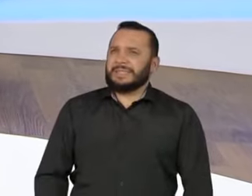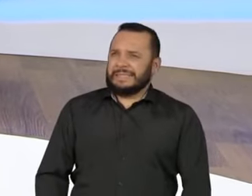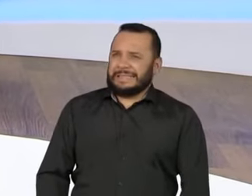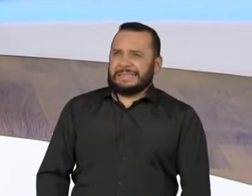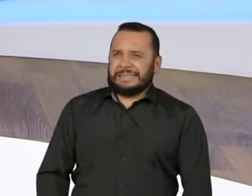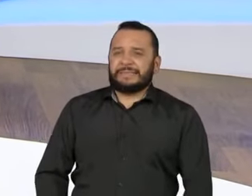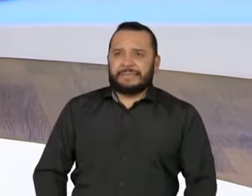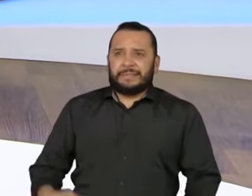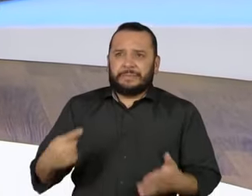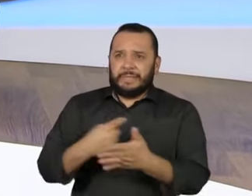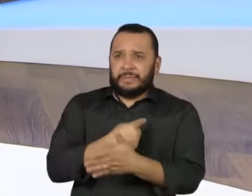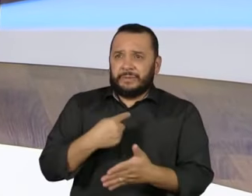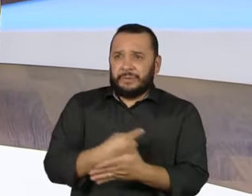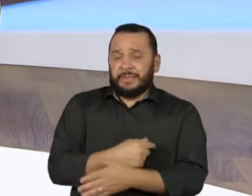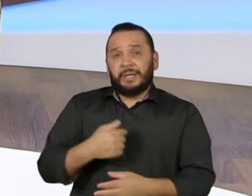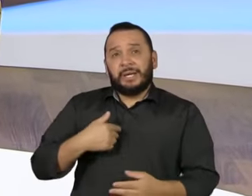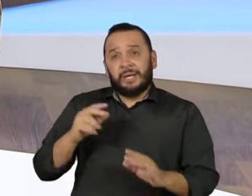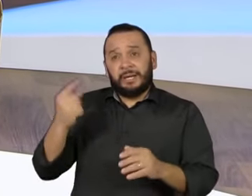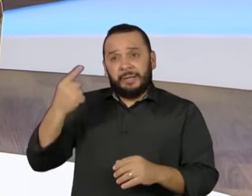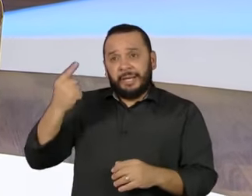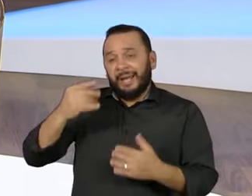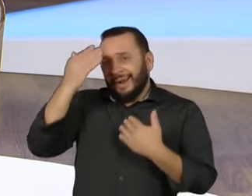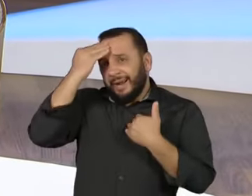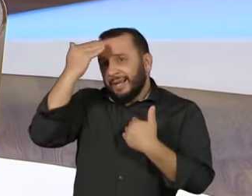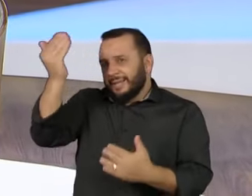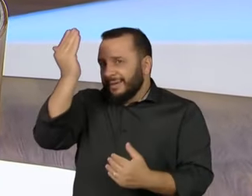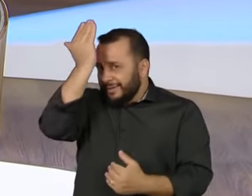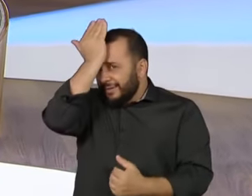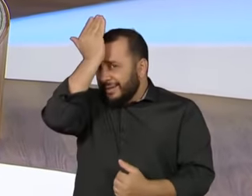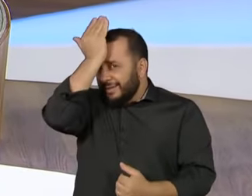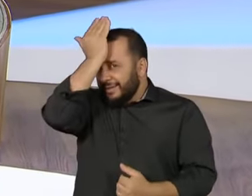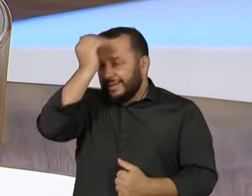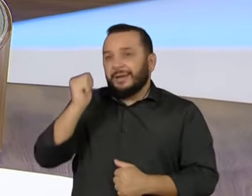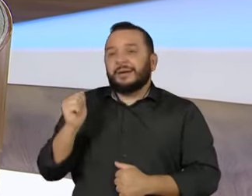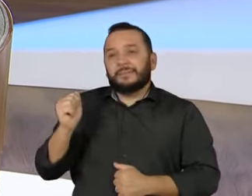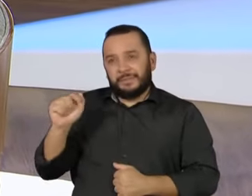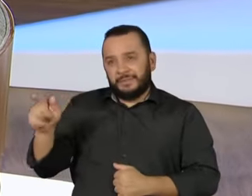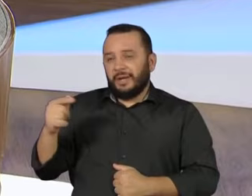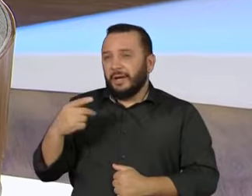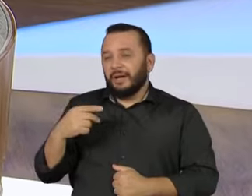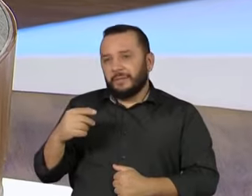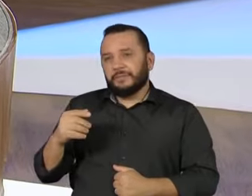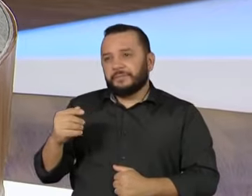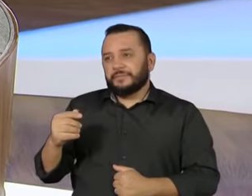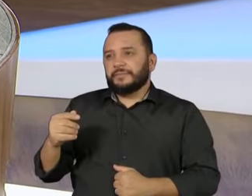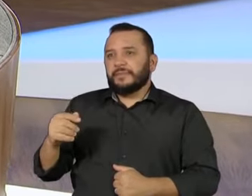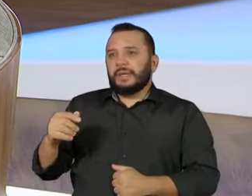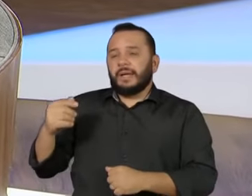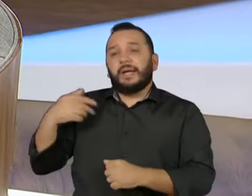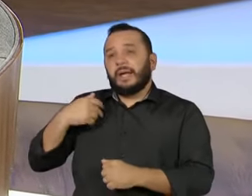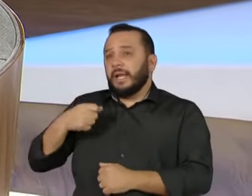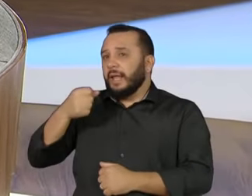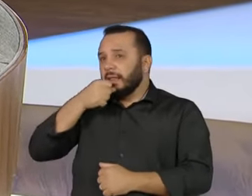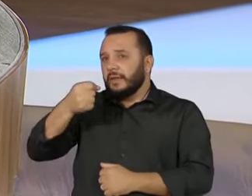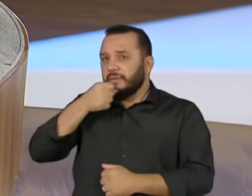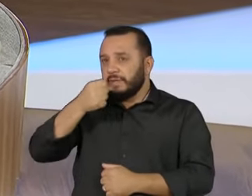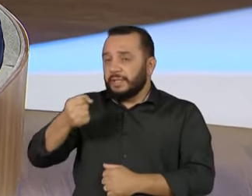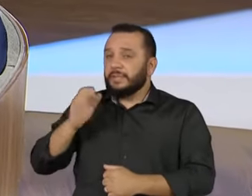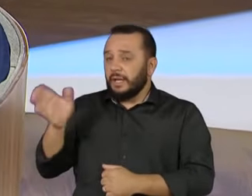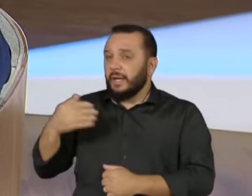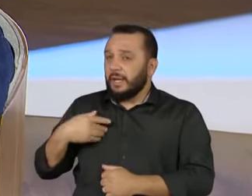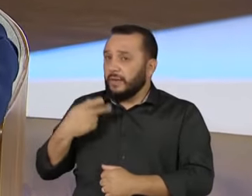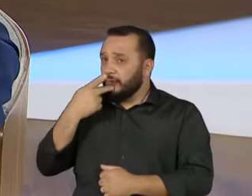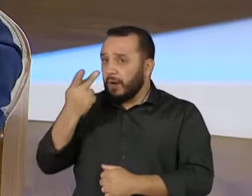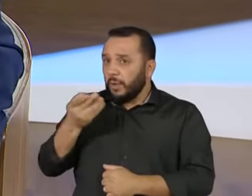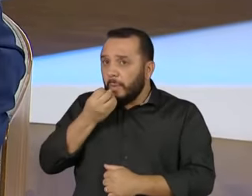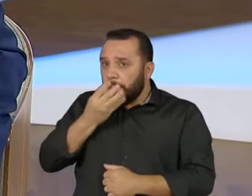parte. Primeiro, agradecer o Kassab, né? As palavras dele aí em algumas entrevistas generosas em relação à minha pessoa. Então,